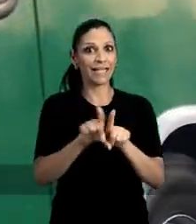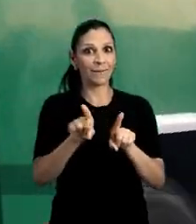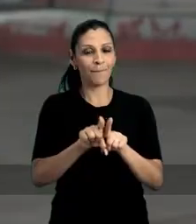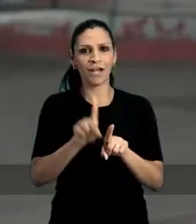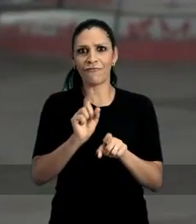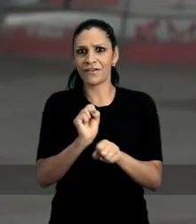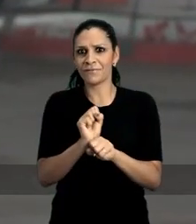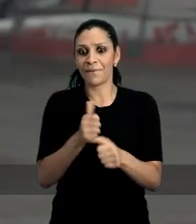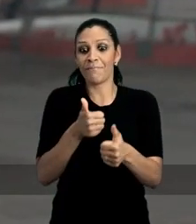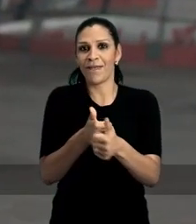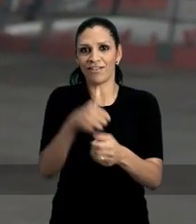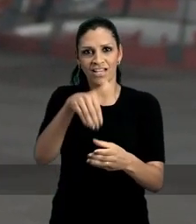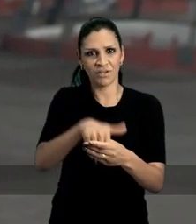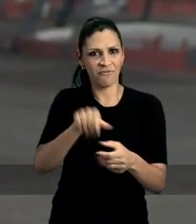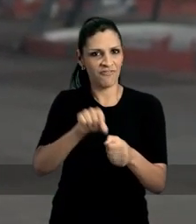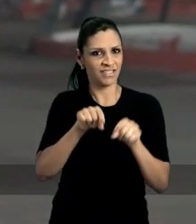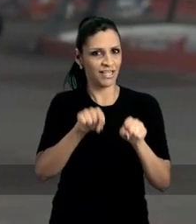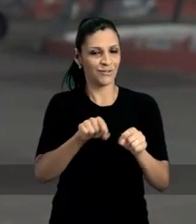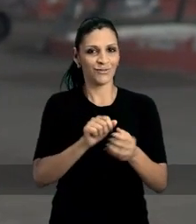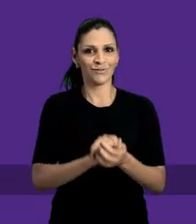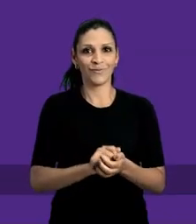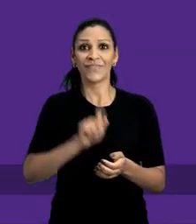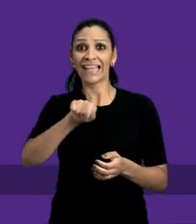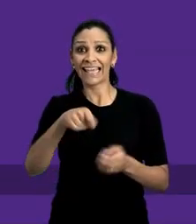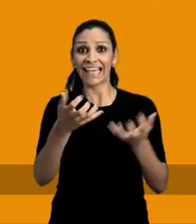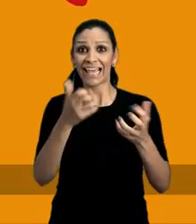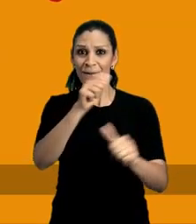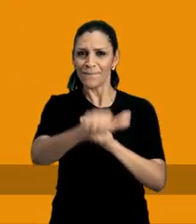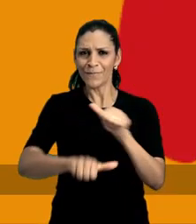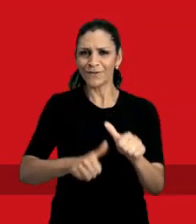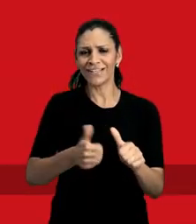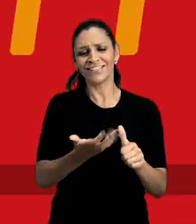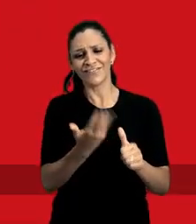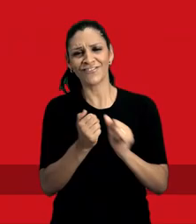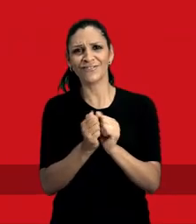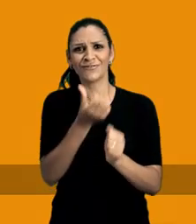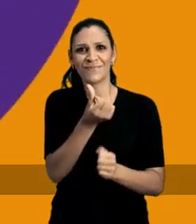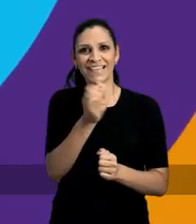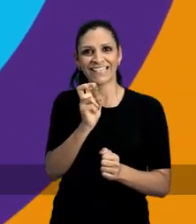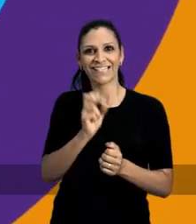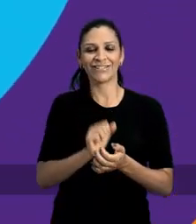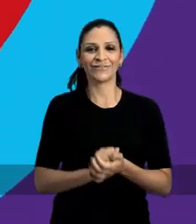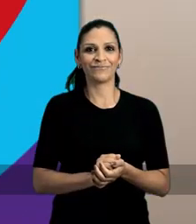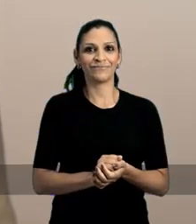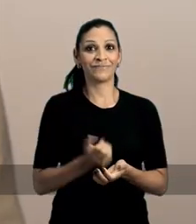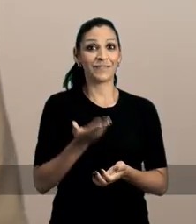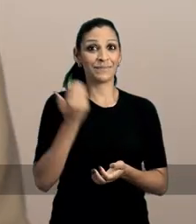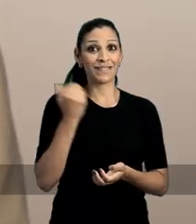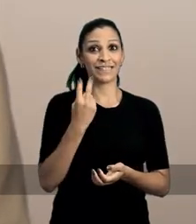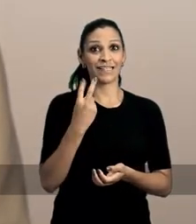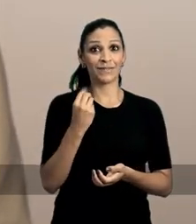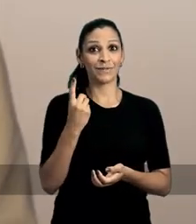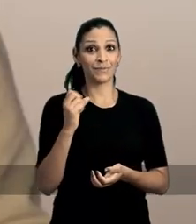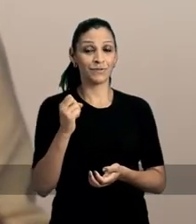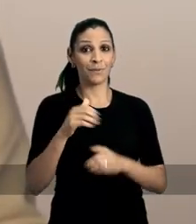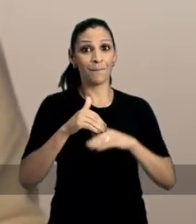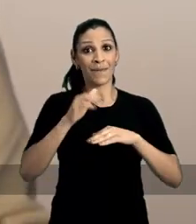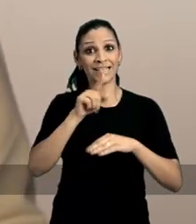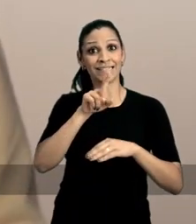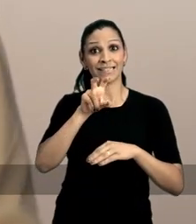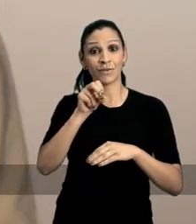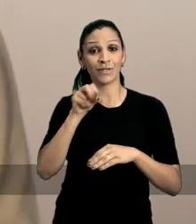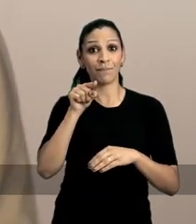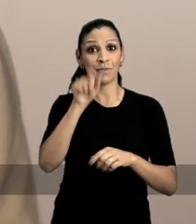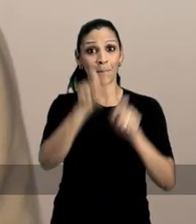E não vamos esperar a véspera da eleição para fazer isso. Quem quer mudança, vem com o Meia Zinco. Em 2018, mais de